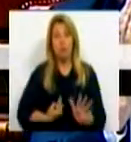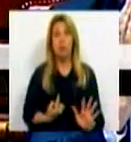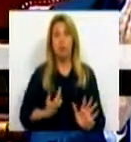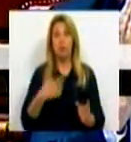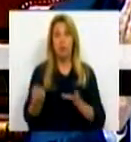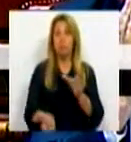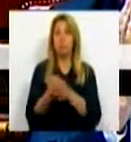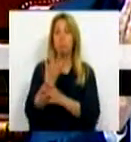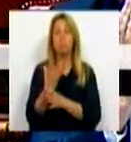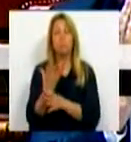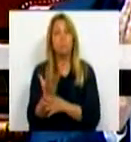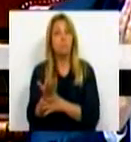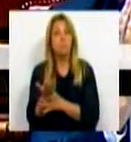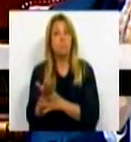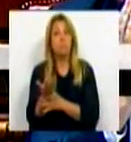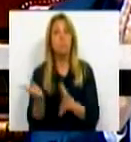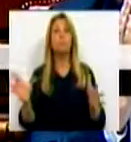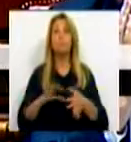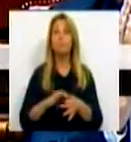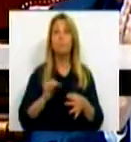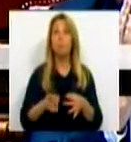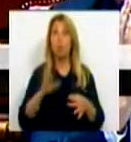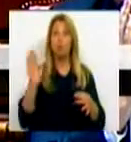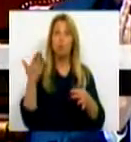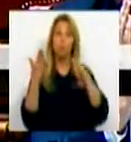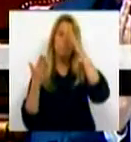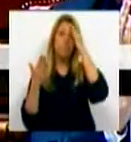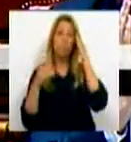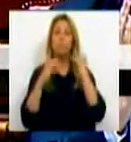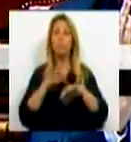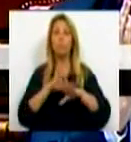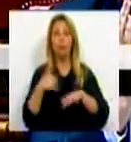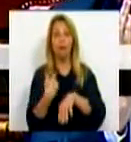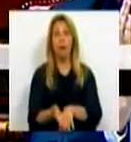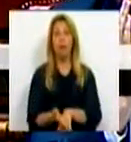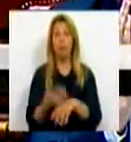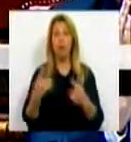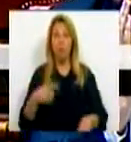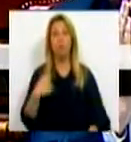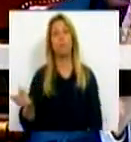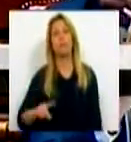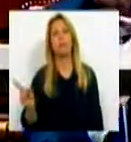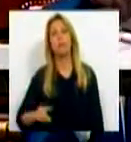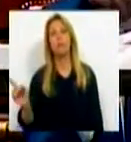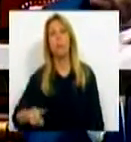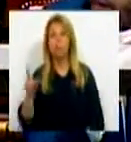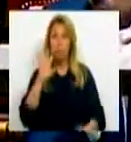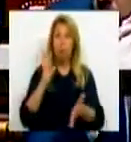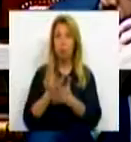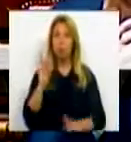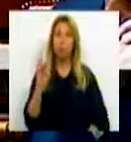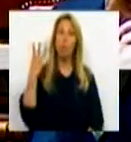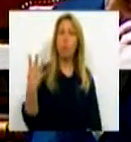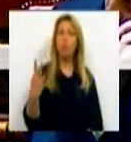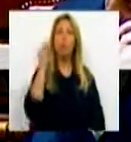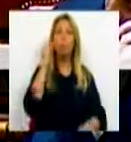implementar relacionam-se, acima de tudo, com os atrados que existiram sistematicamente nos últimos 4 anos na definição